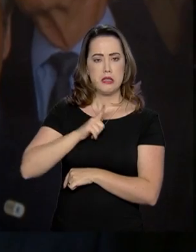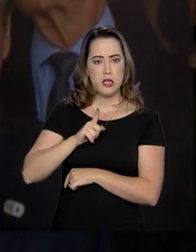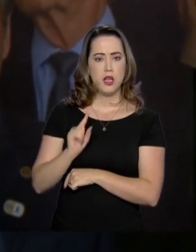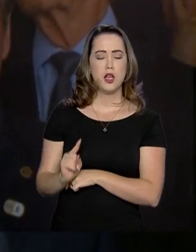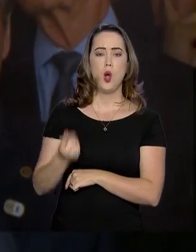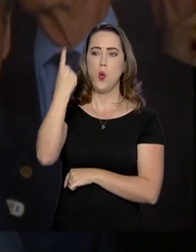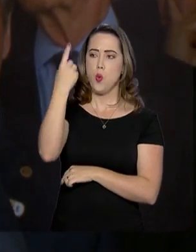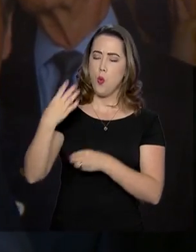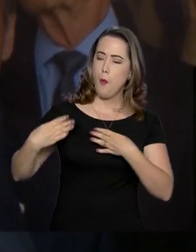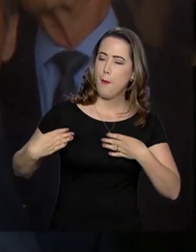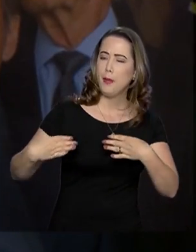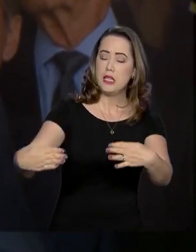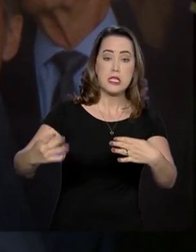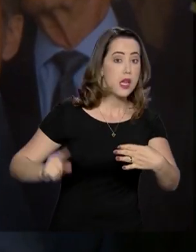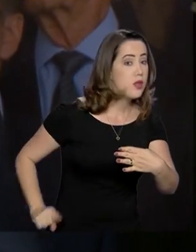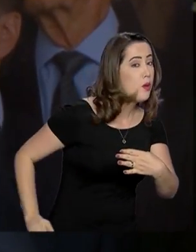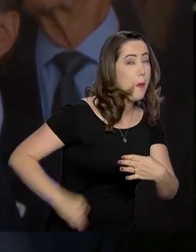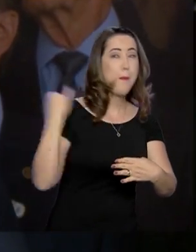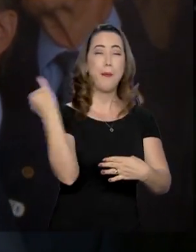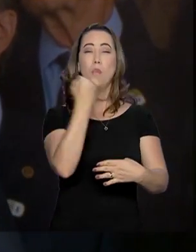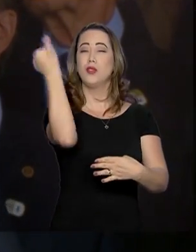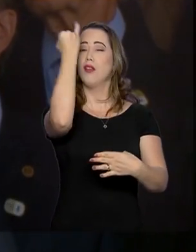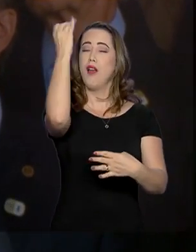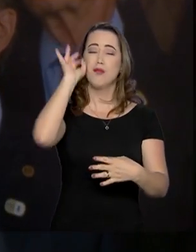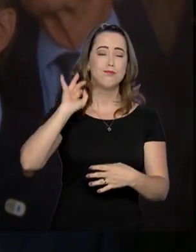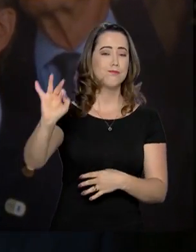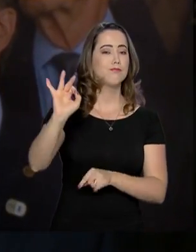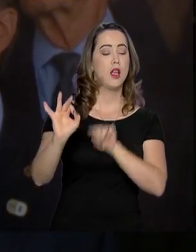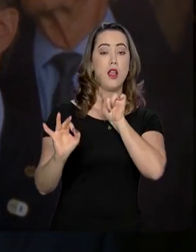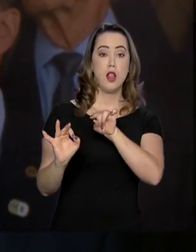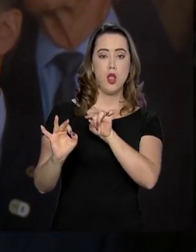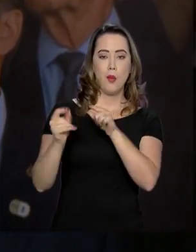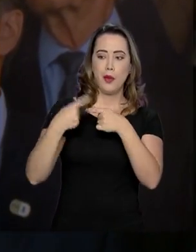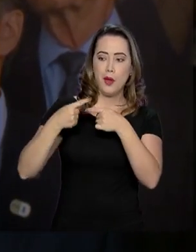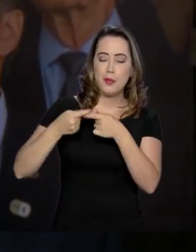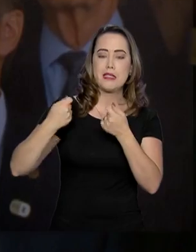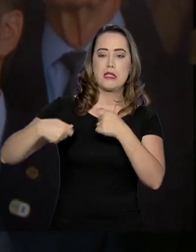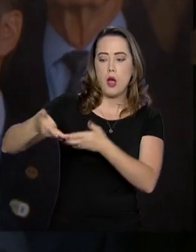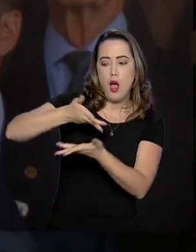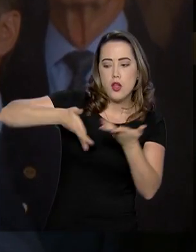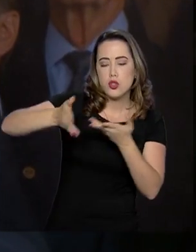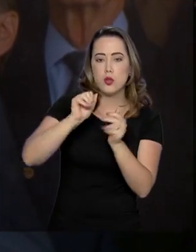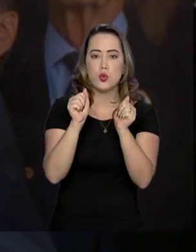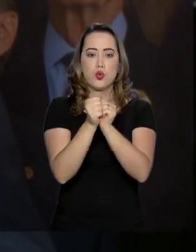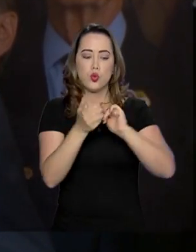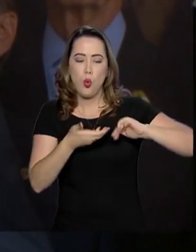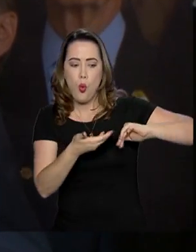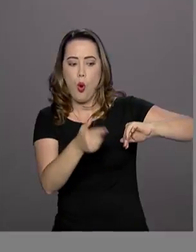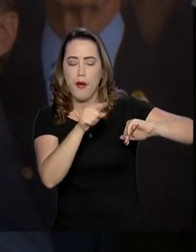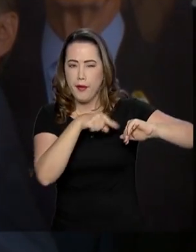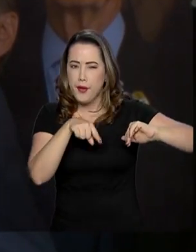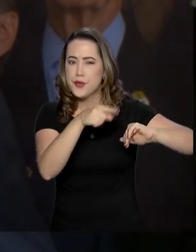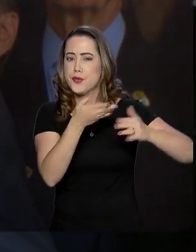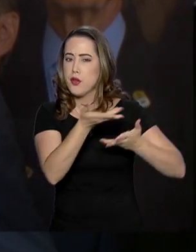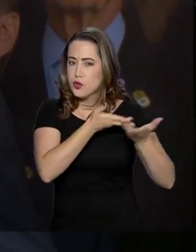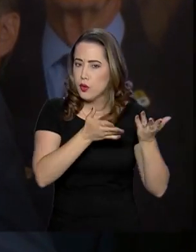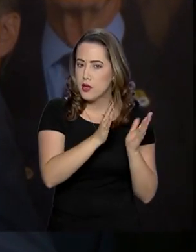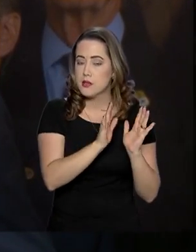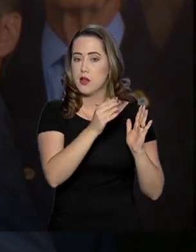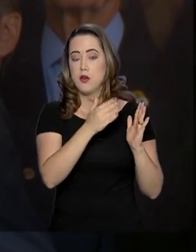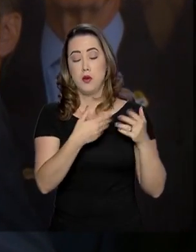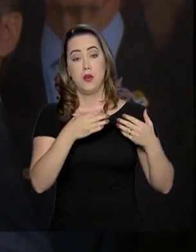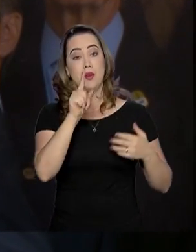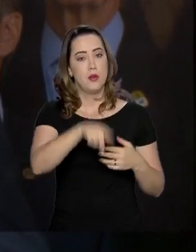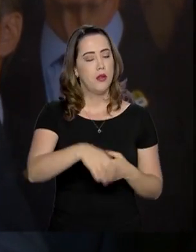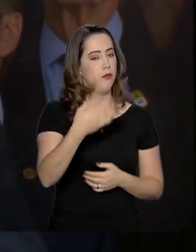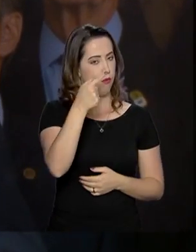ministérios mais importantes, que é fazer articulação com o nosso Parlamento brasileiro, que tenha